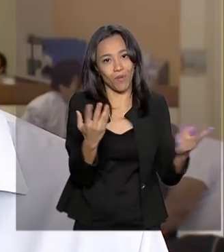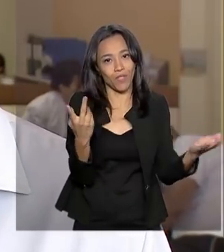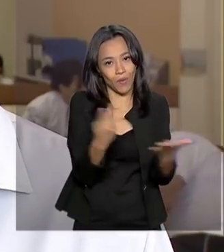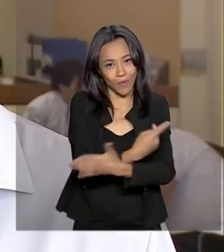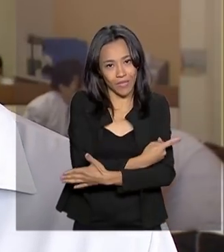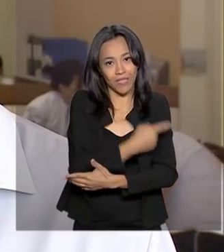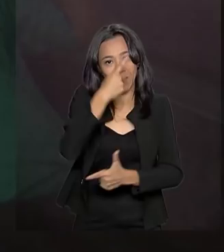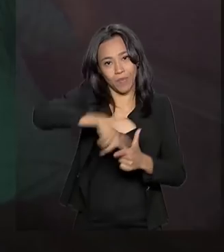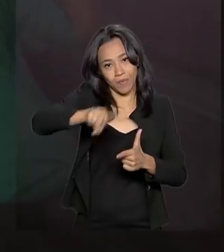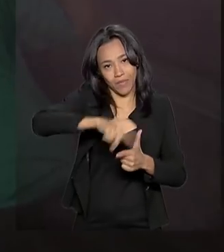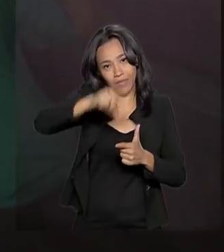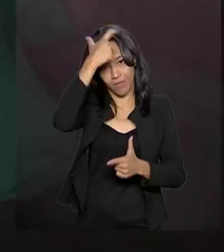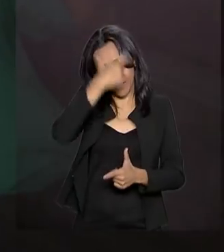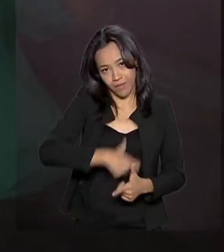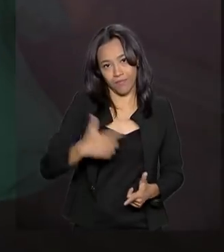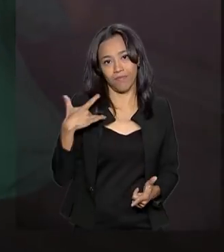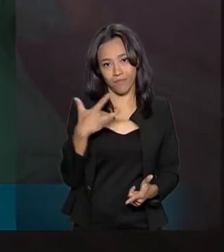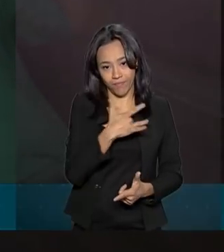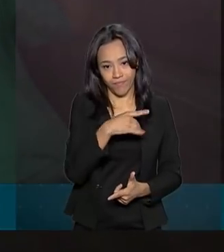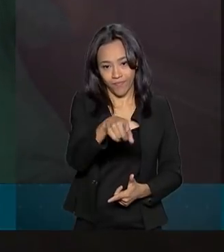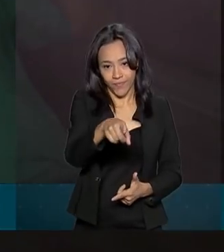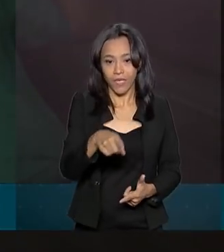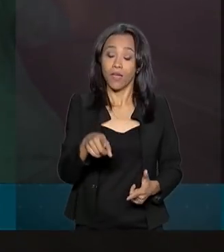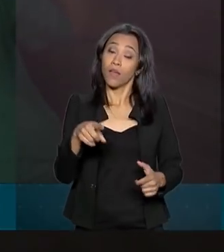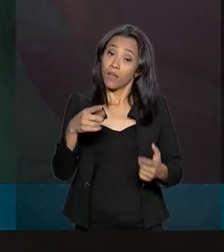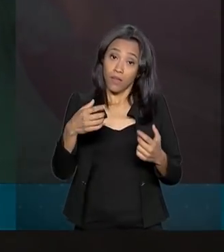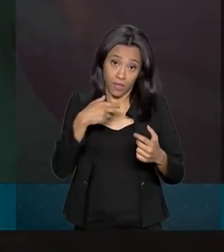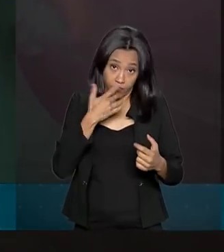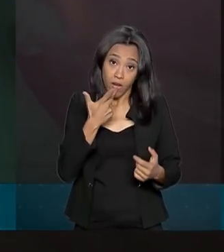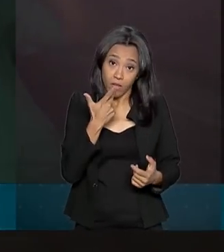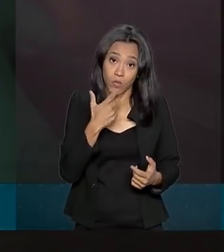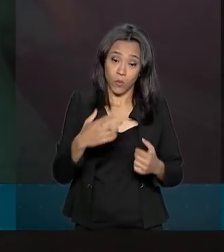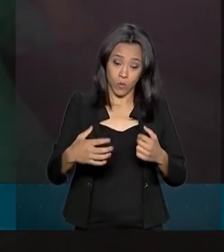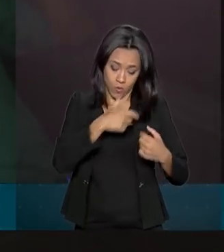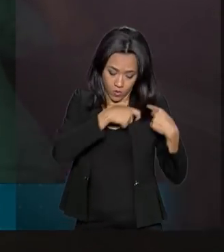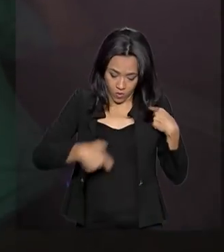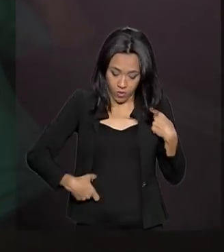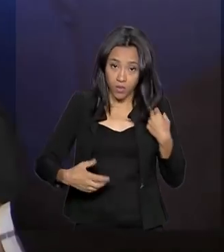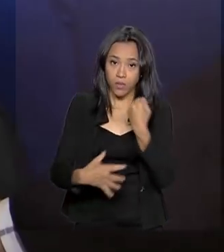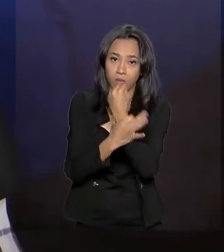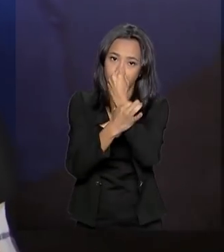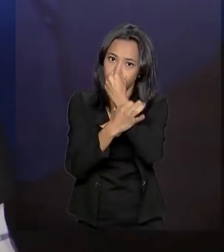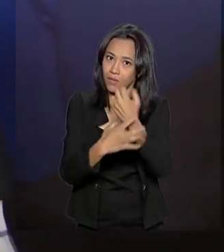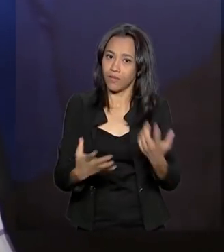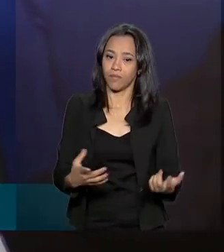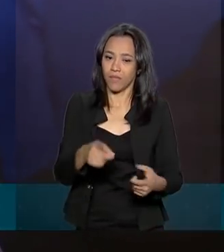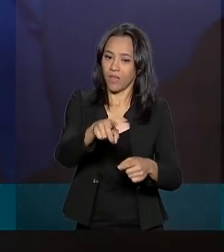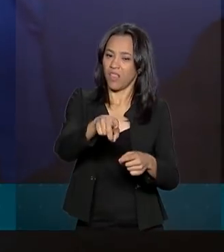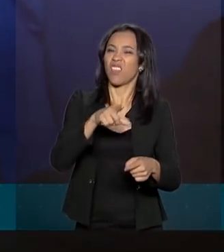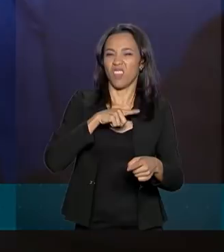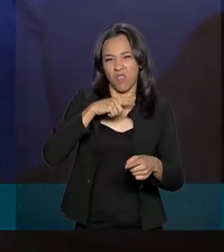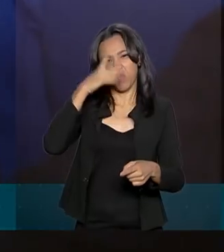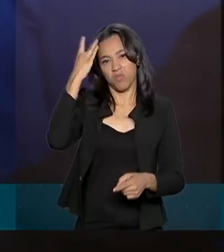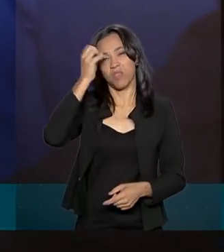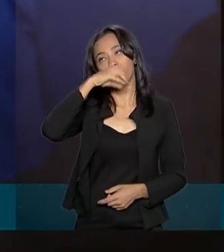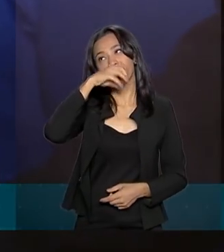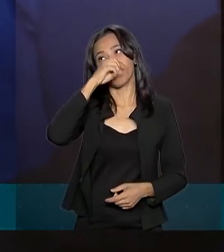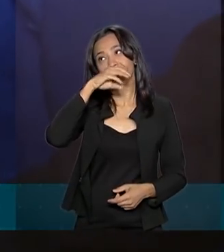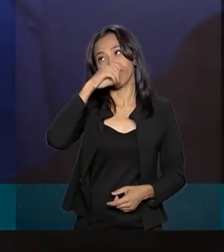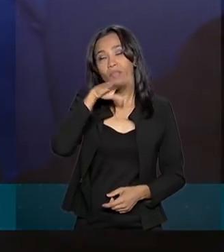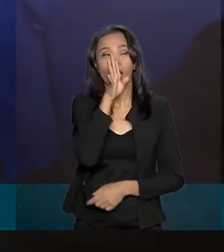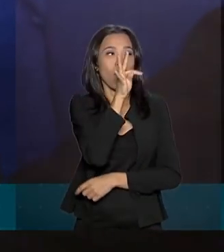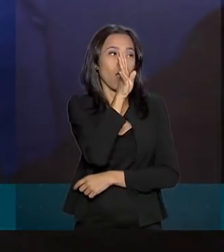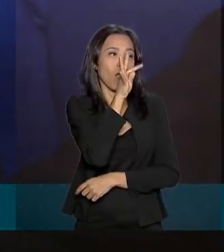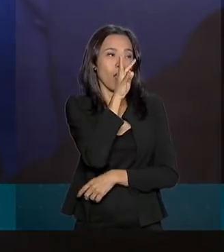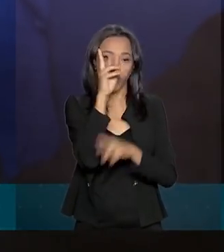várias lesões graves. Segurança, qualquer acidente você está afivelado é importante. Tem gente que não respeita, né? E aí acontece alguma coisa